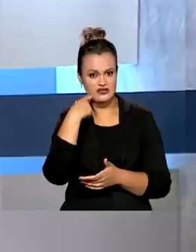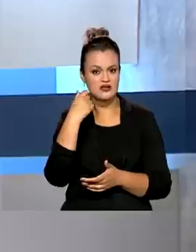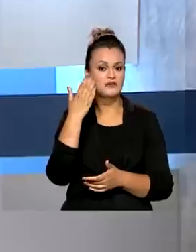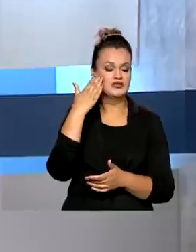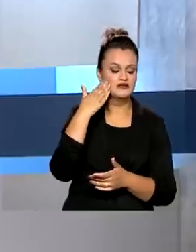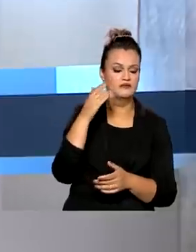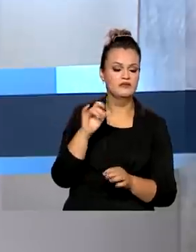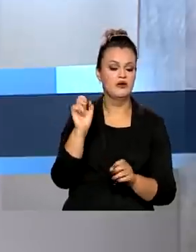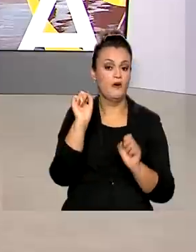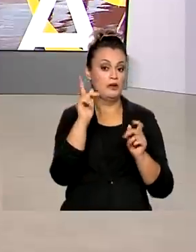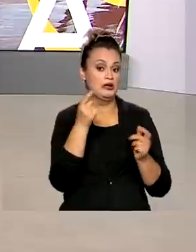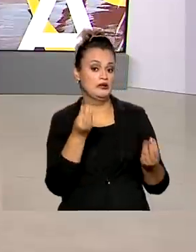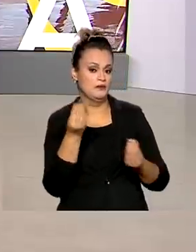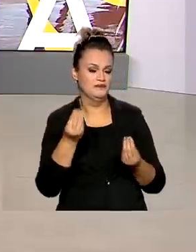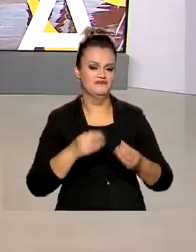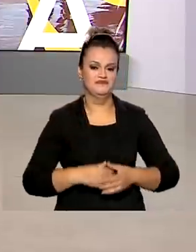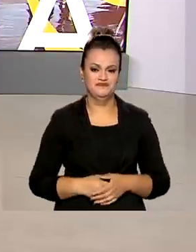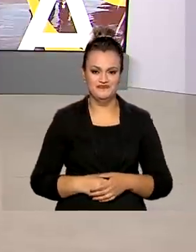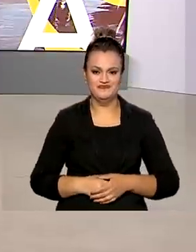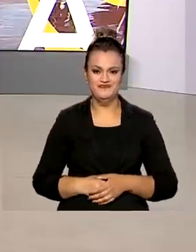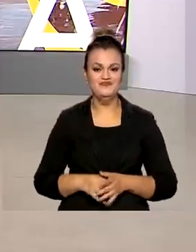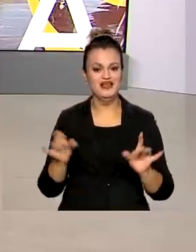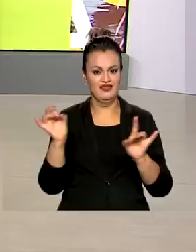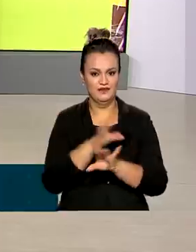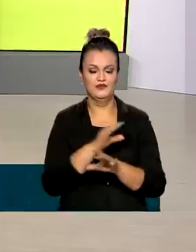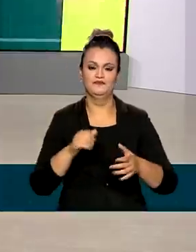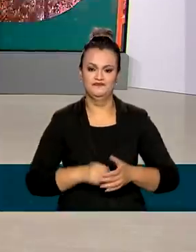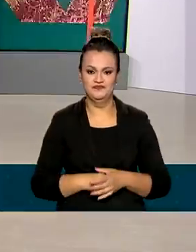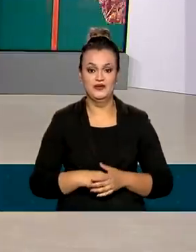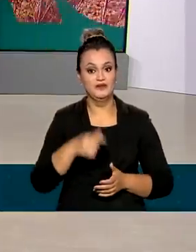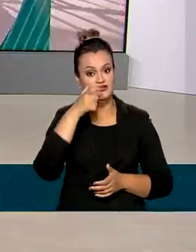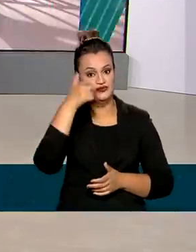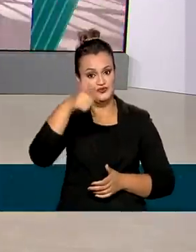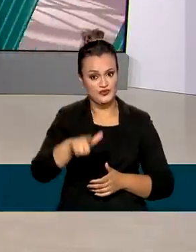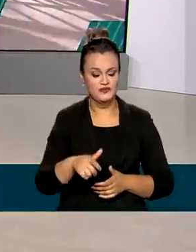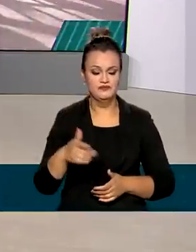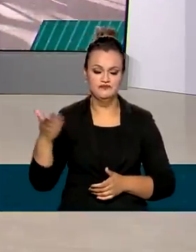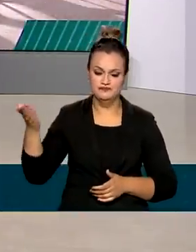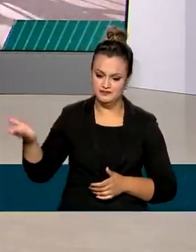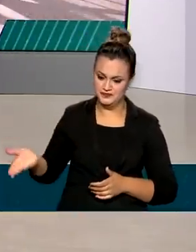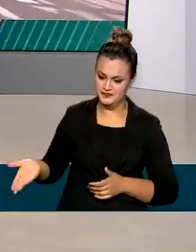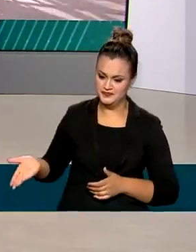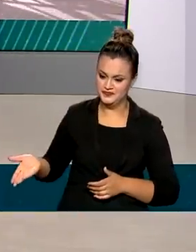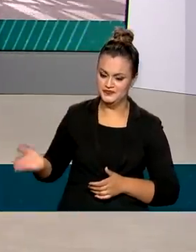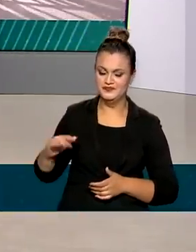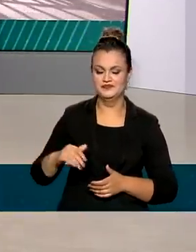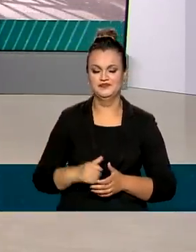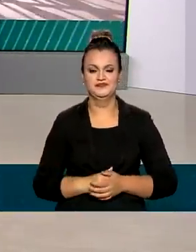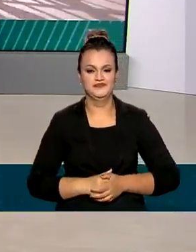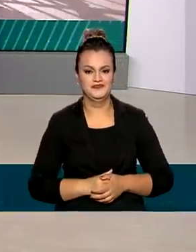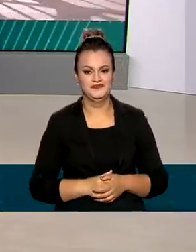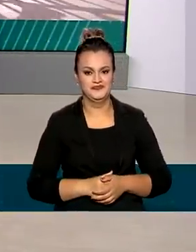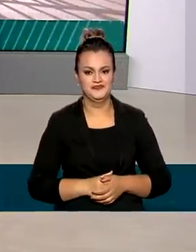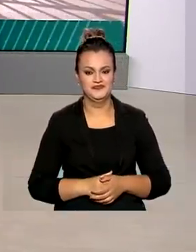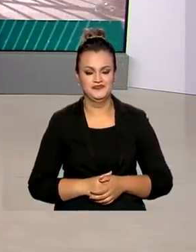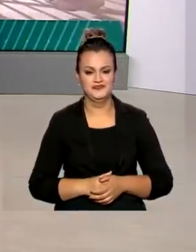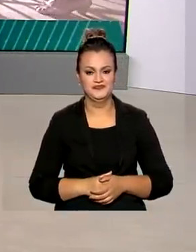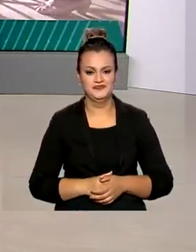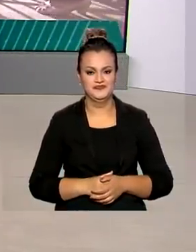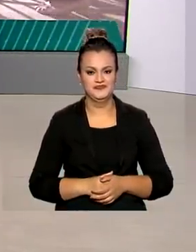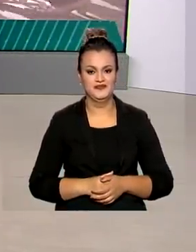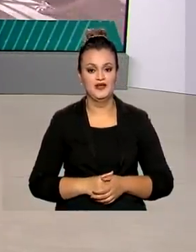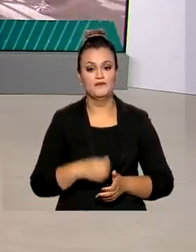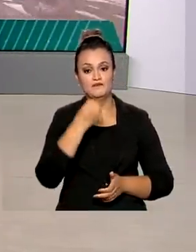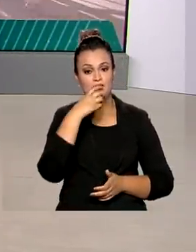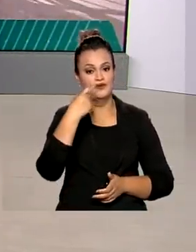para recorrer. E a gente fica por aqui para rever as reportagens de hoje. Acesse as redes sociais da TV Brasil.